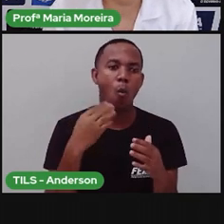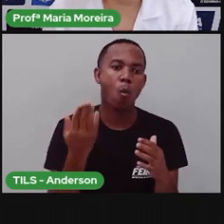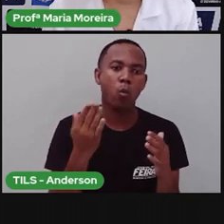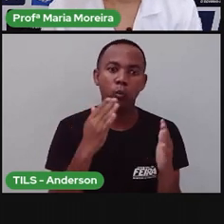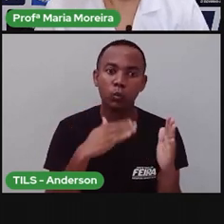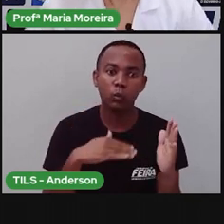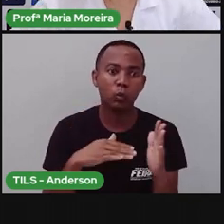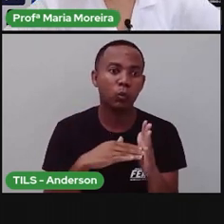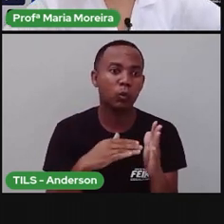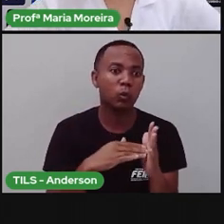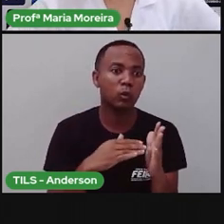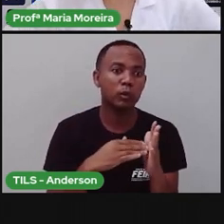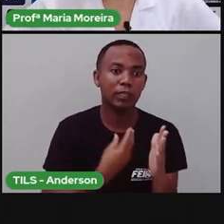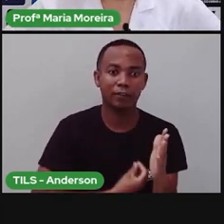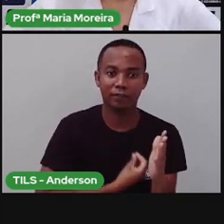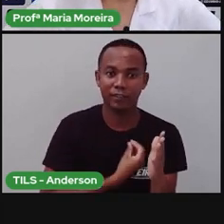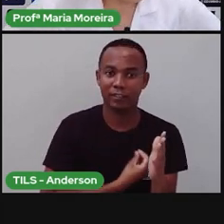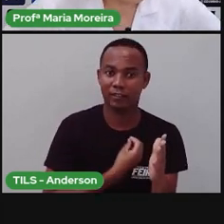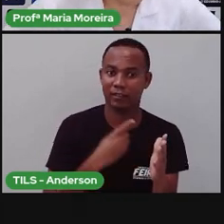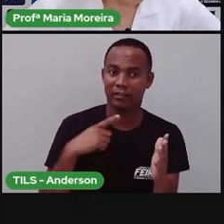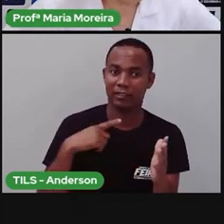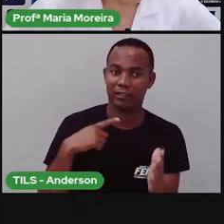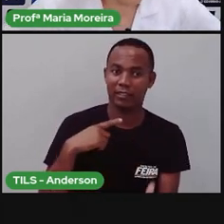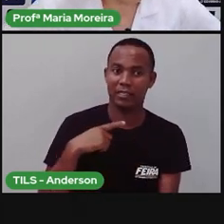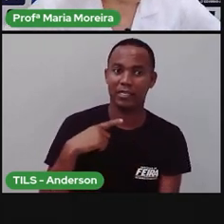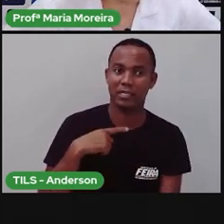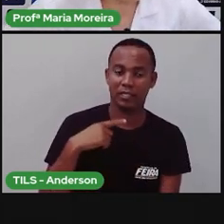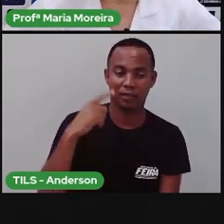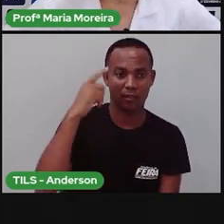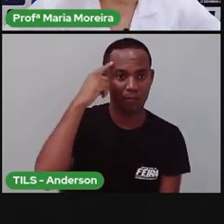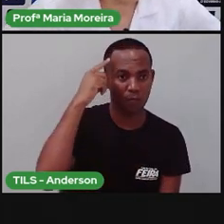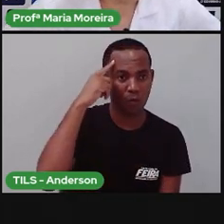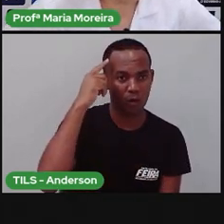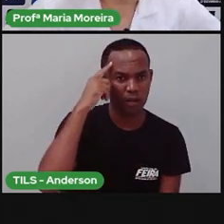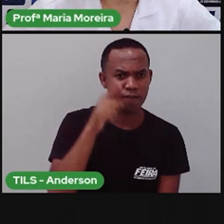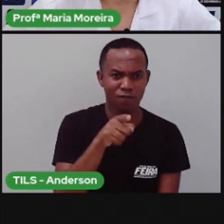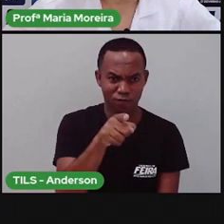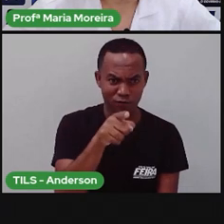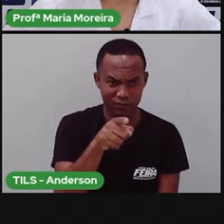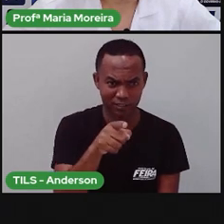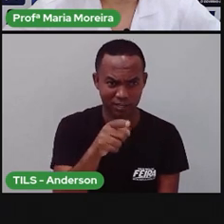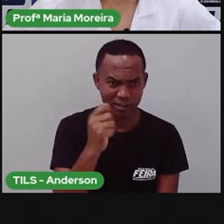memória? E você, Anderson, você sabe o que é identidade?